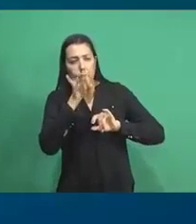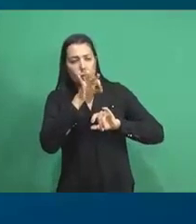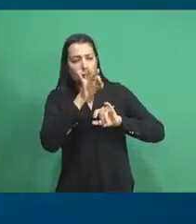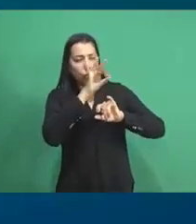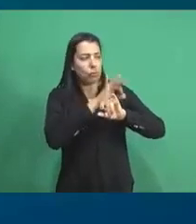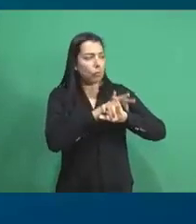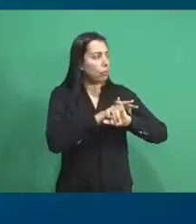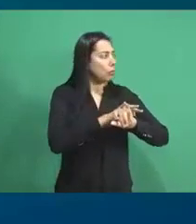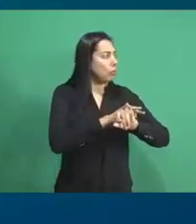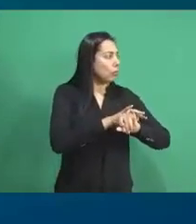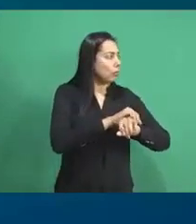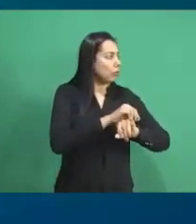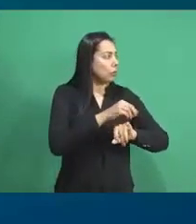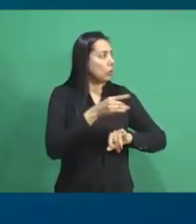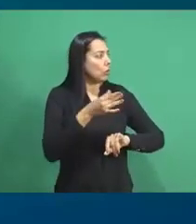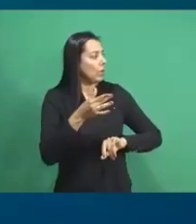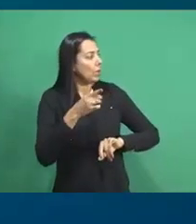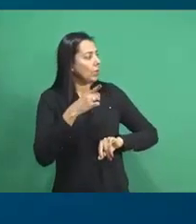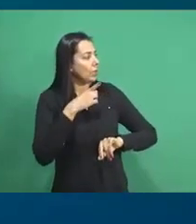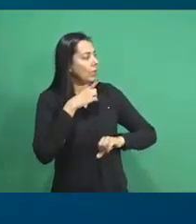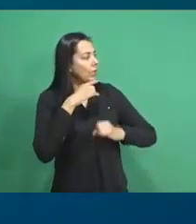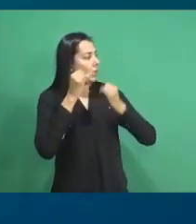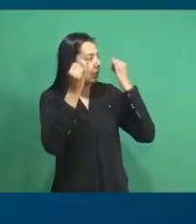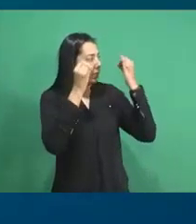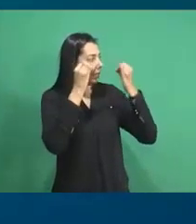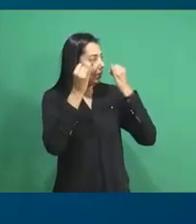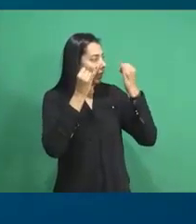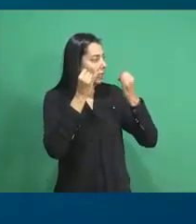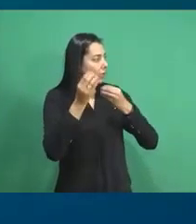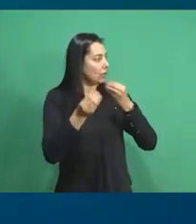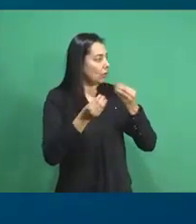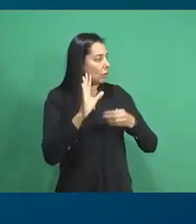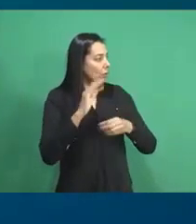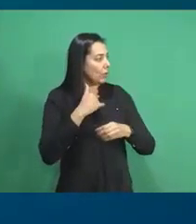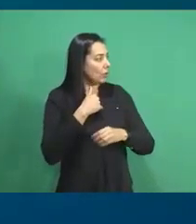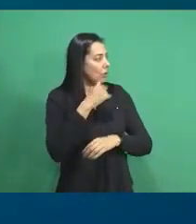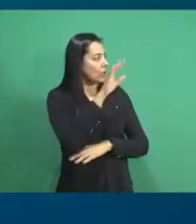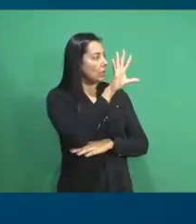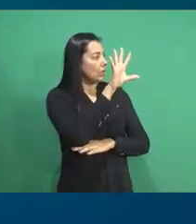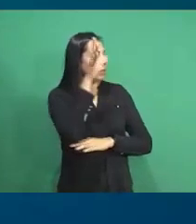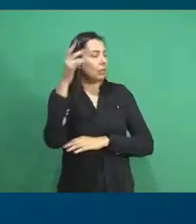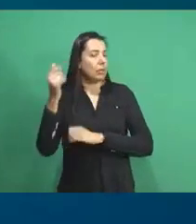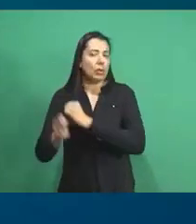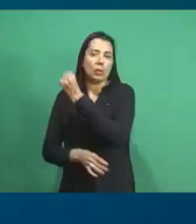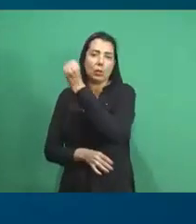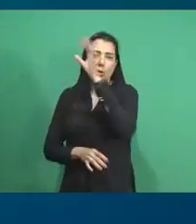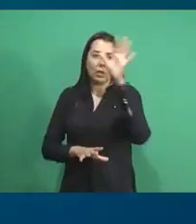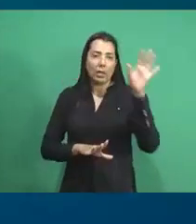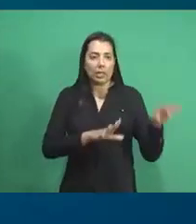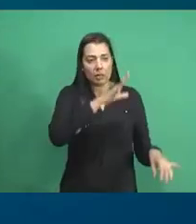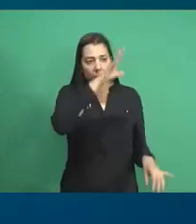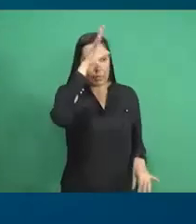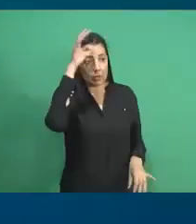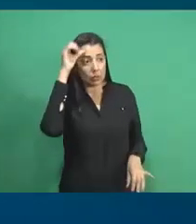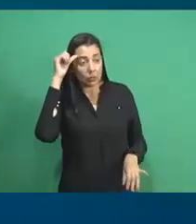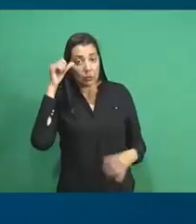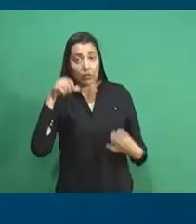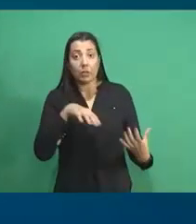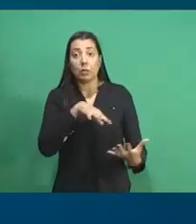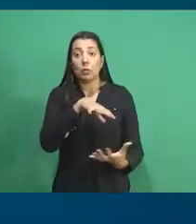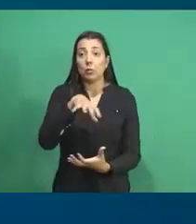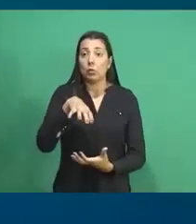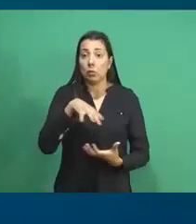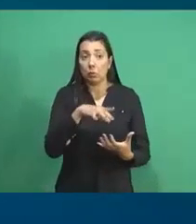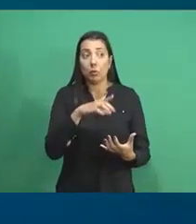Quantas? A gente tem ideia de quantas espécies a nossa floresta amazônica, a maior floresta tropical do mundo,